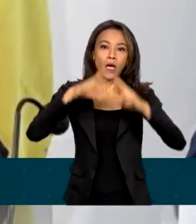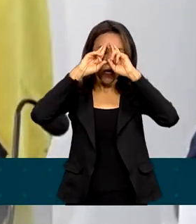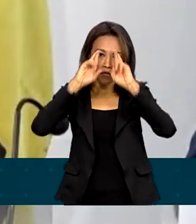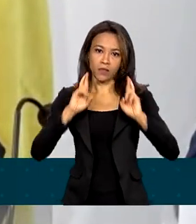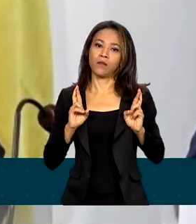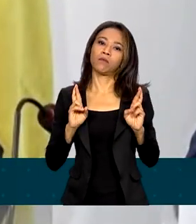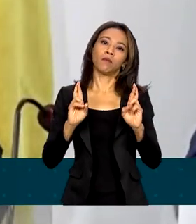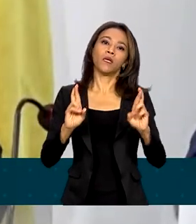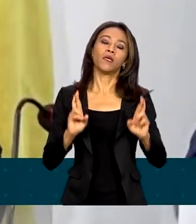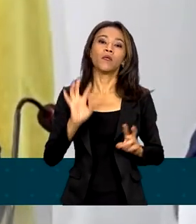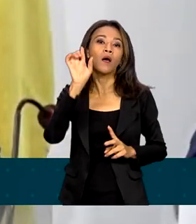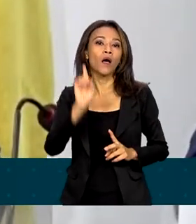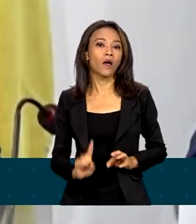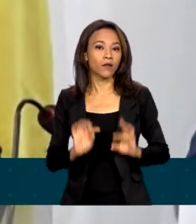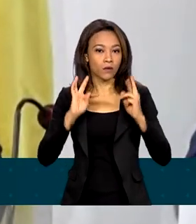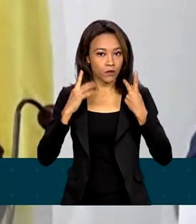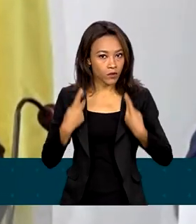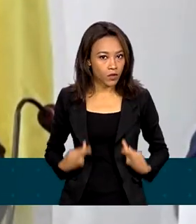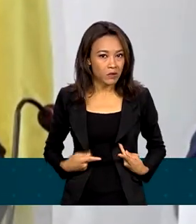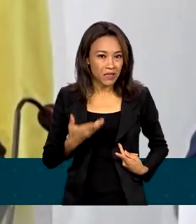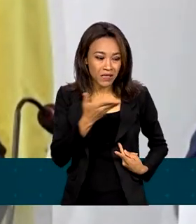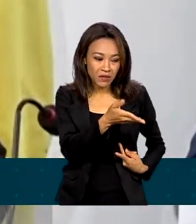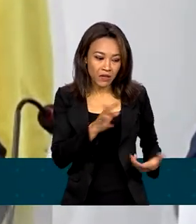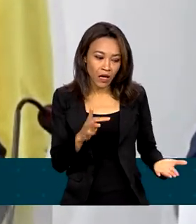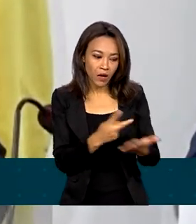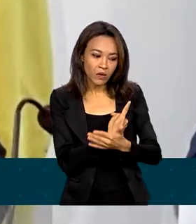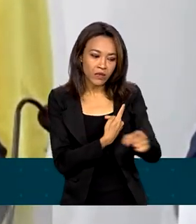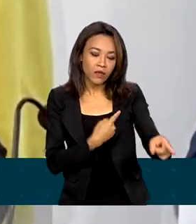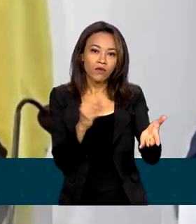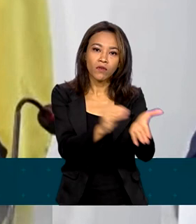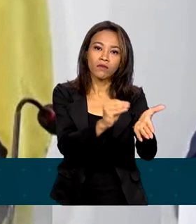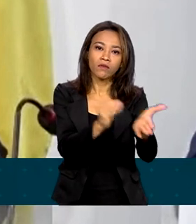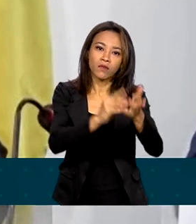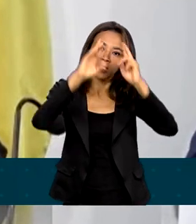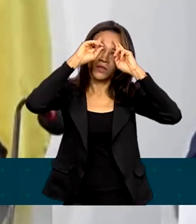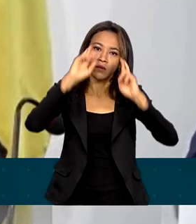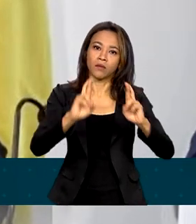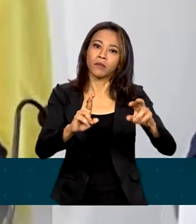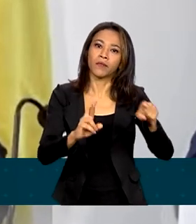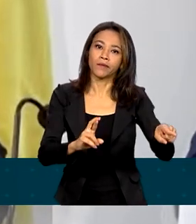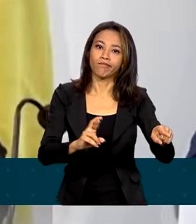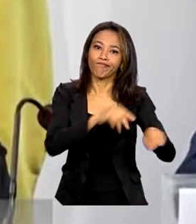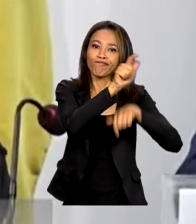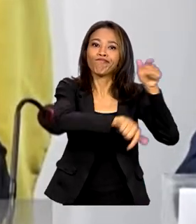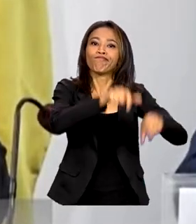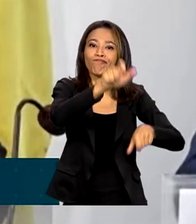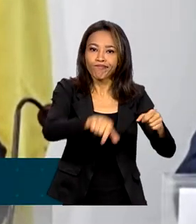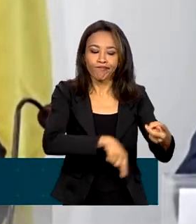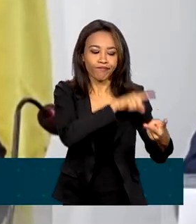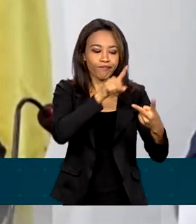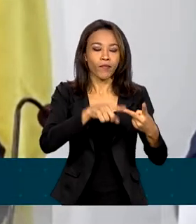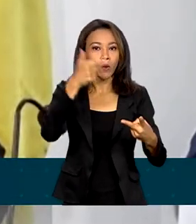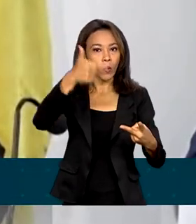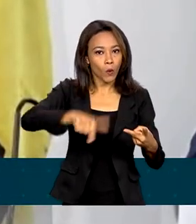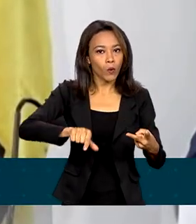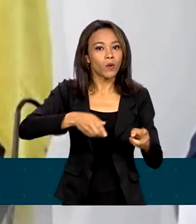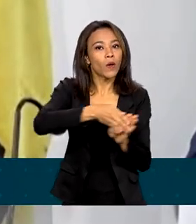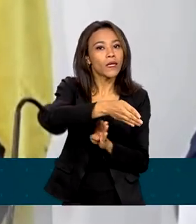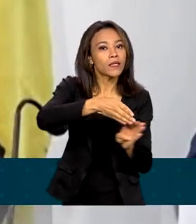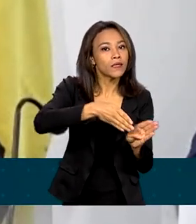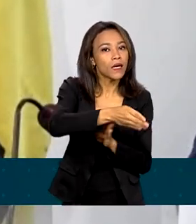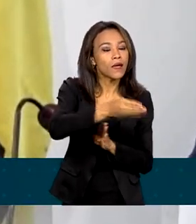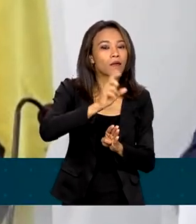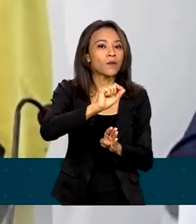humanos. Isso é uma agressão, é um desrespeito às pessoas. Segundo, orientar as atividades econômicas,